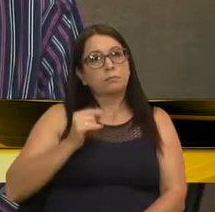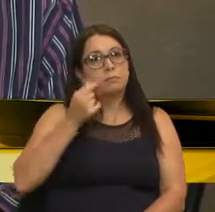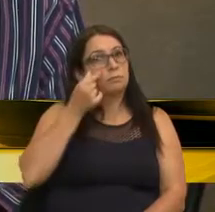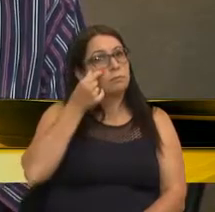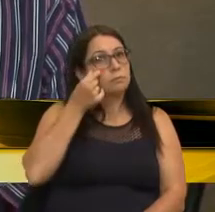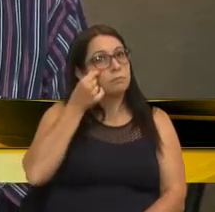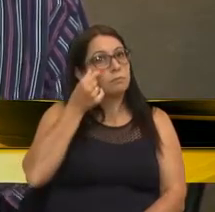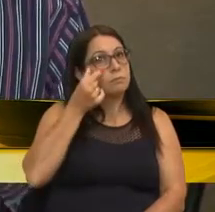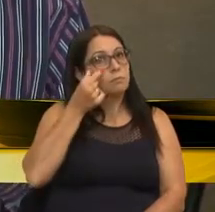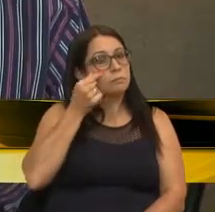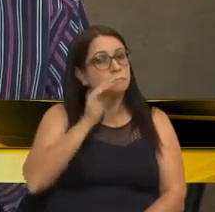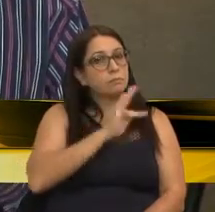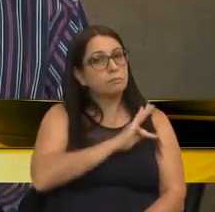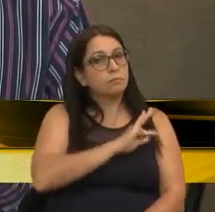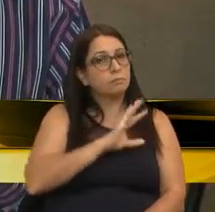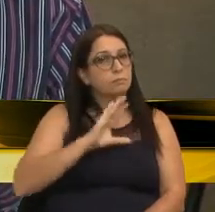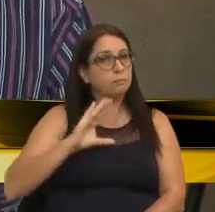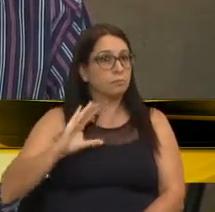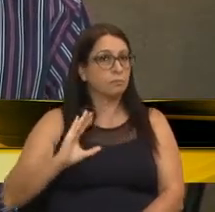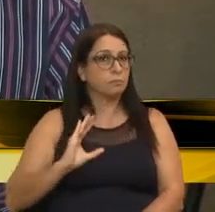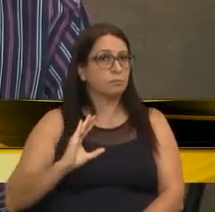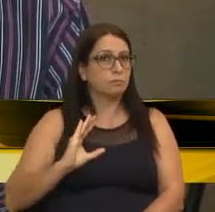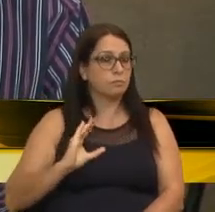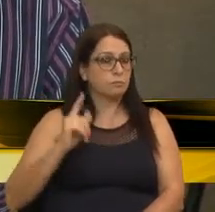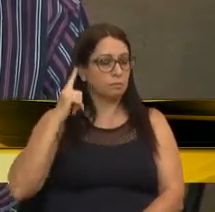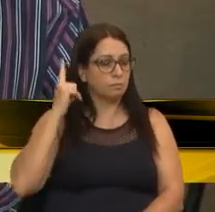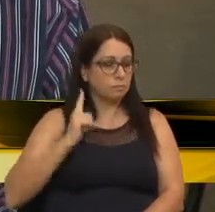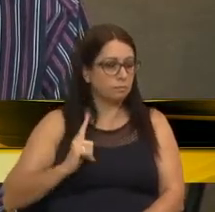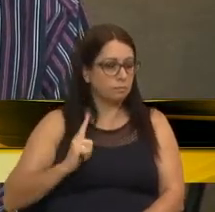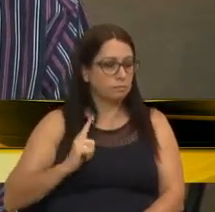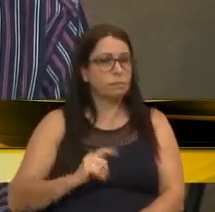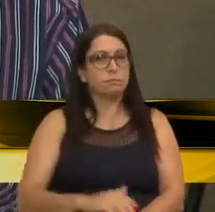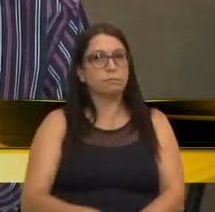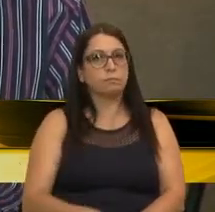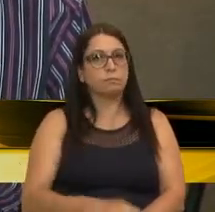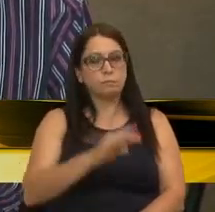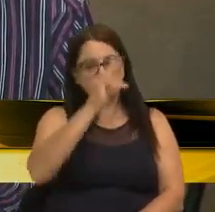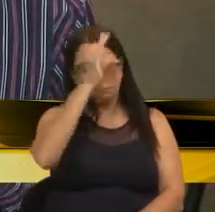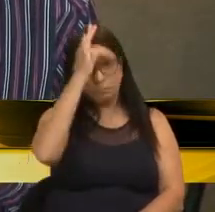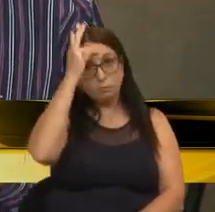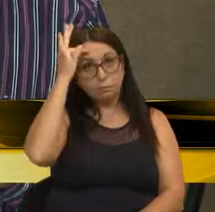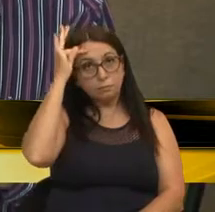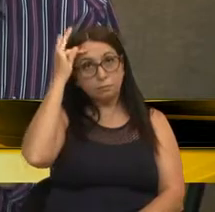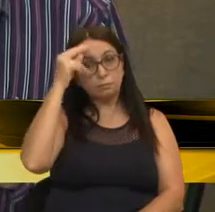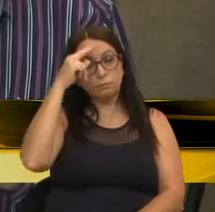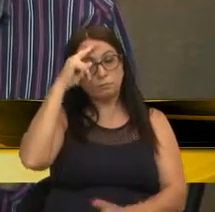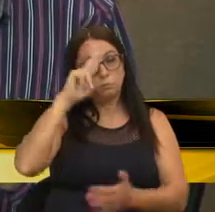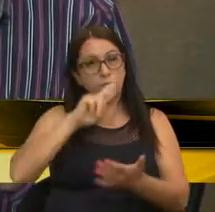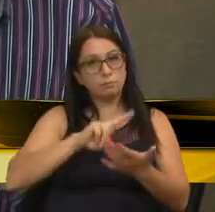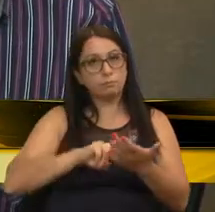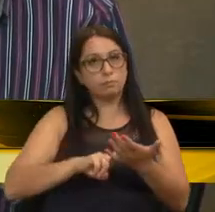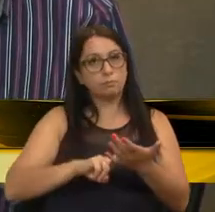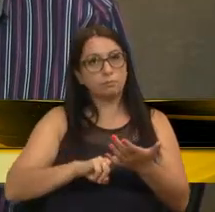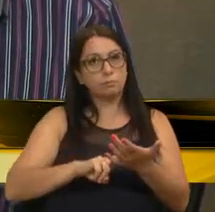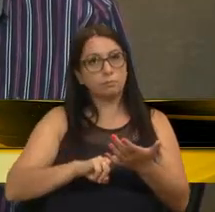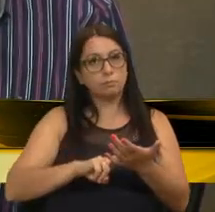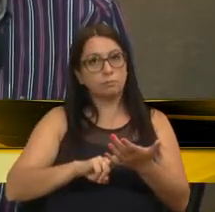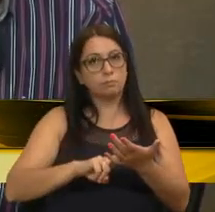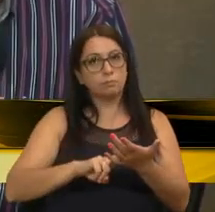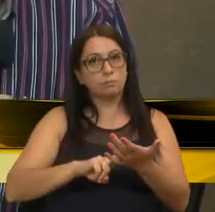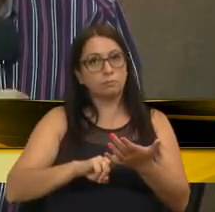Friço, Flávio Cassina, Gladys Francisquietto Friço, Gustavo Tuigo, Neria Andrade Pereira Júnior,